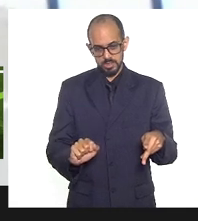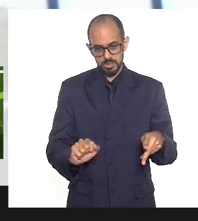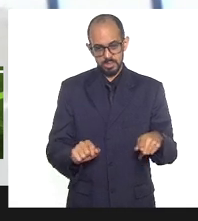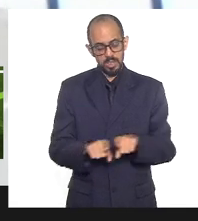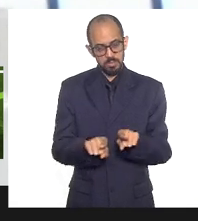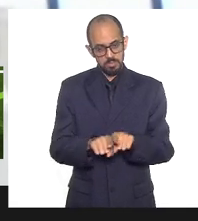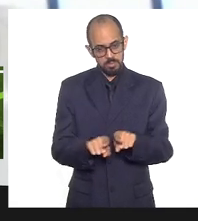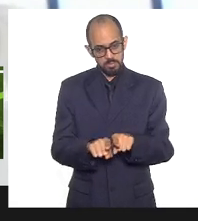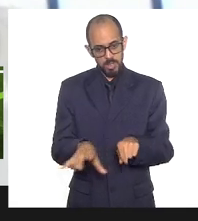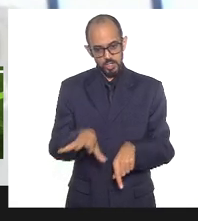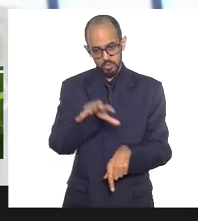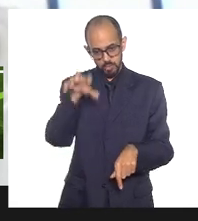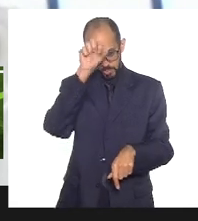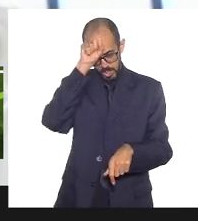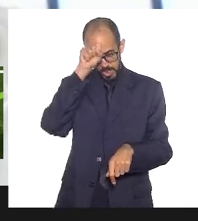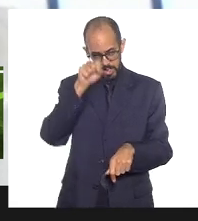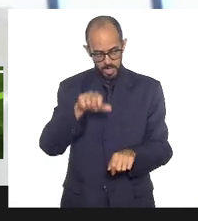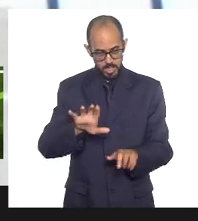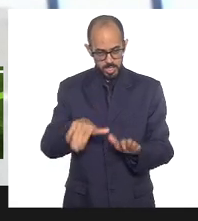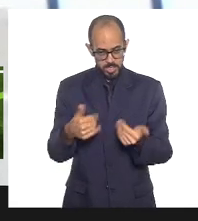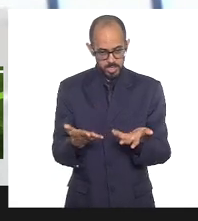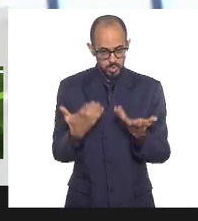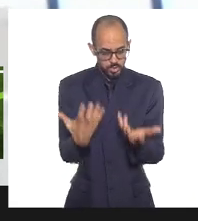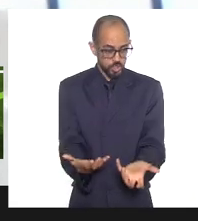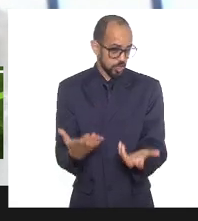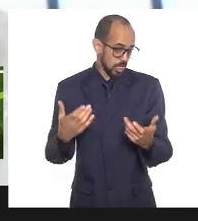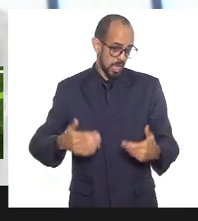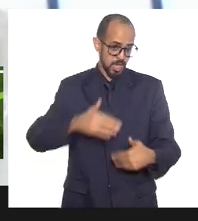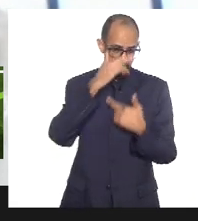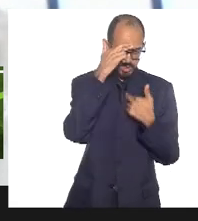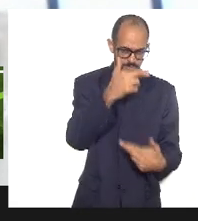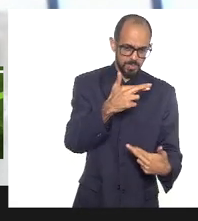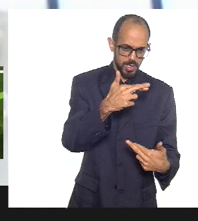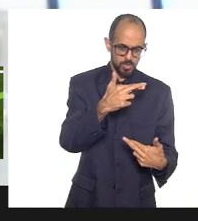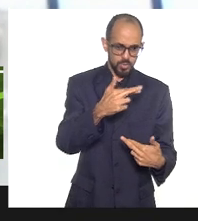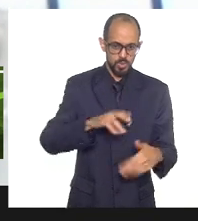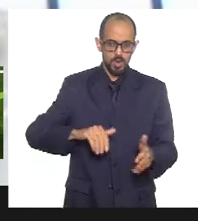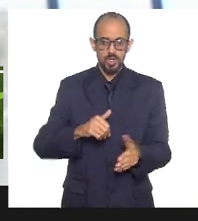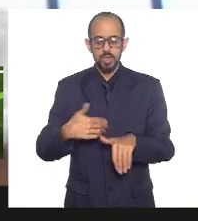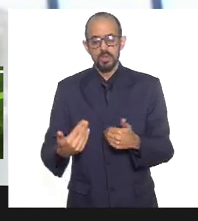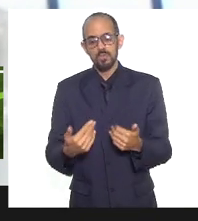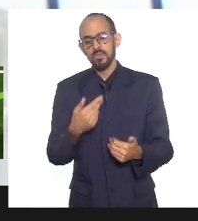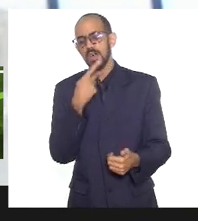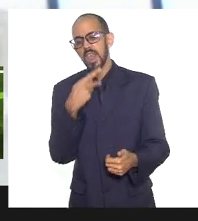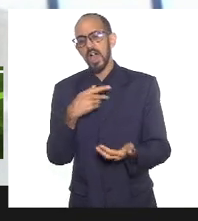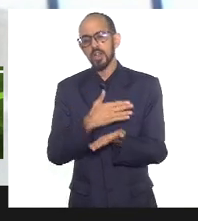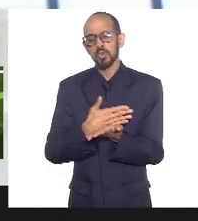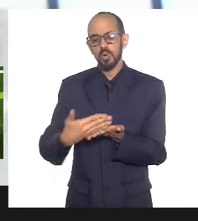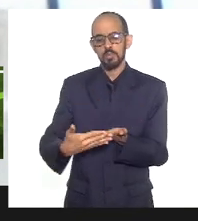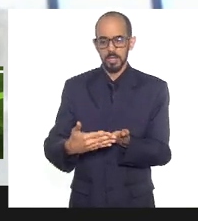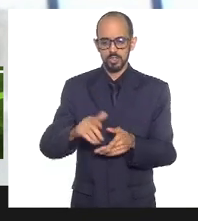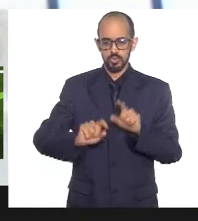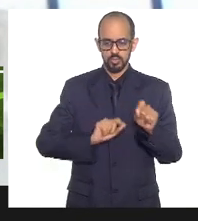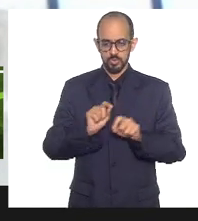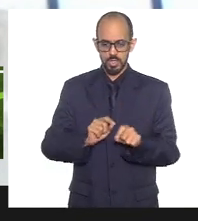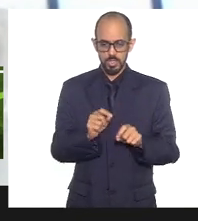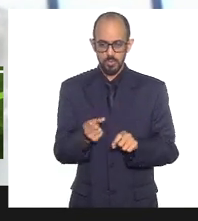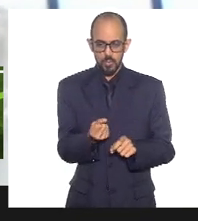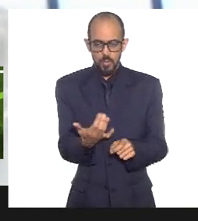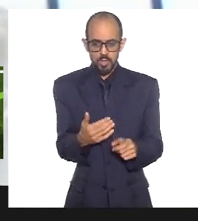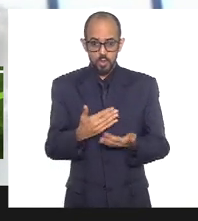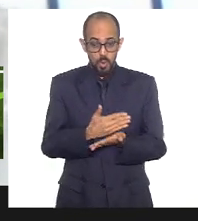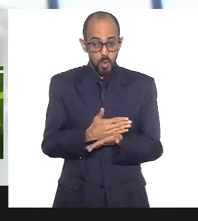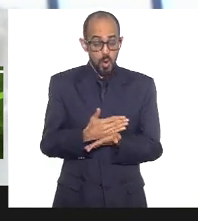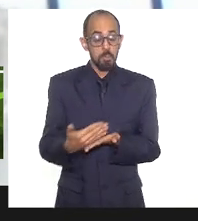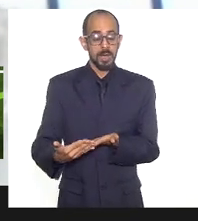respeito. E vamos falar do início. Quando começa isso, no